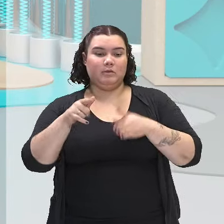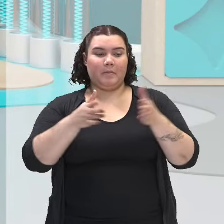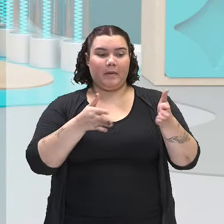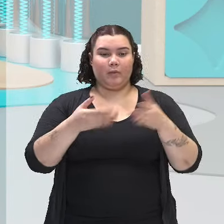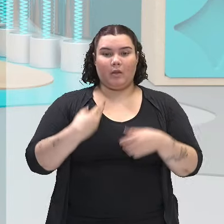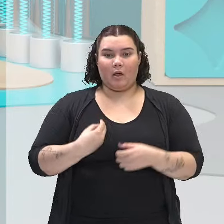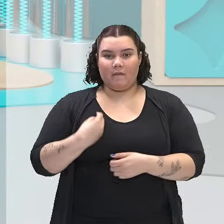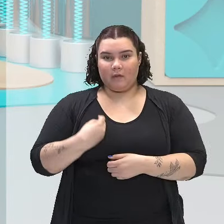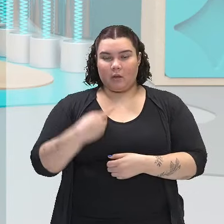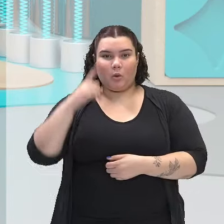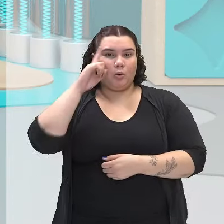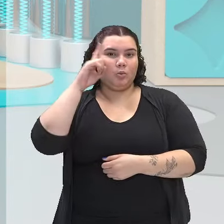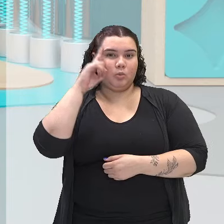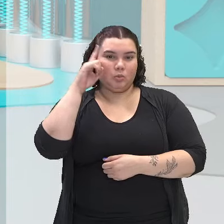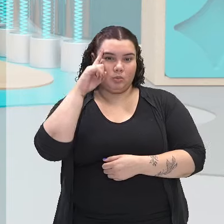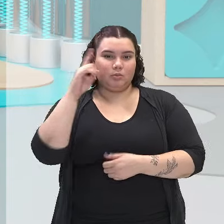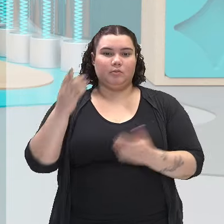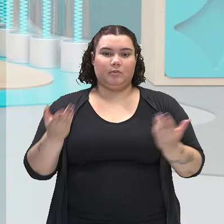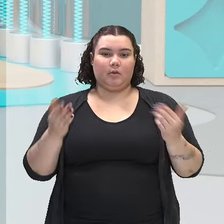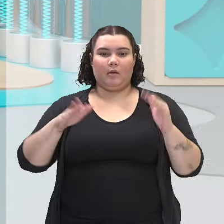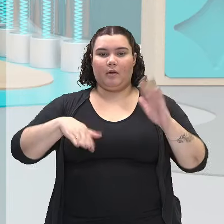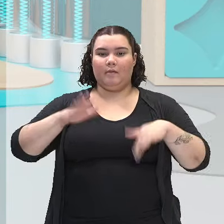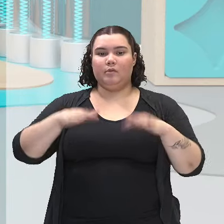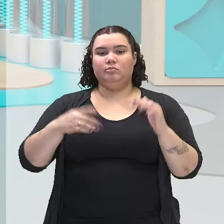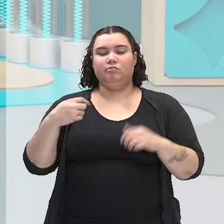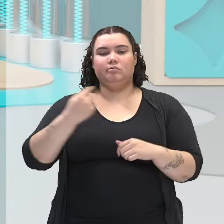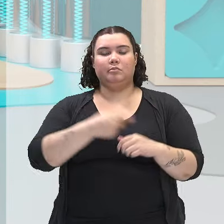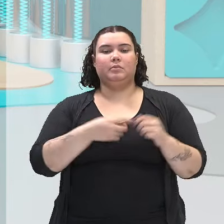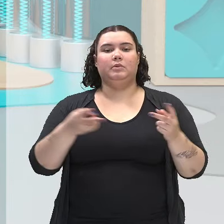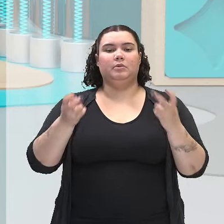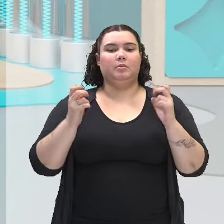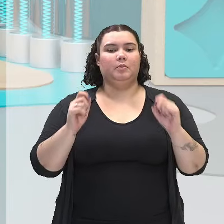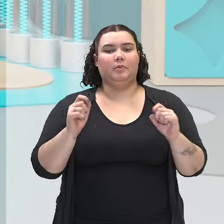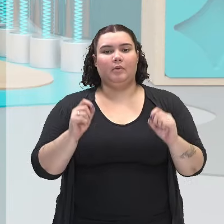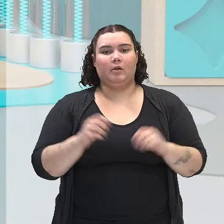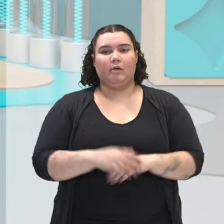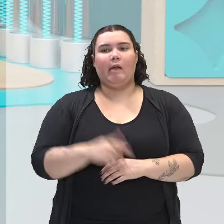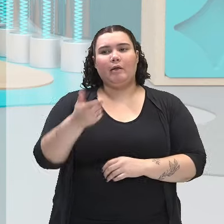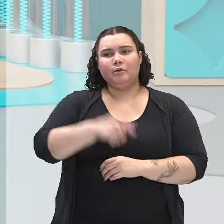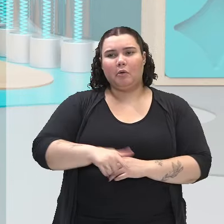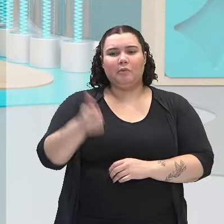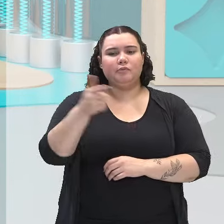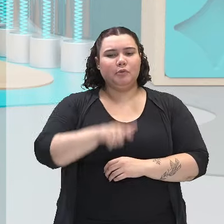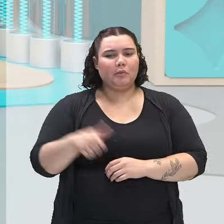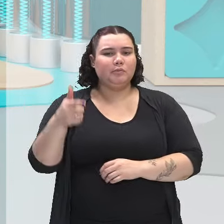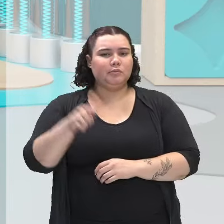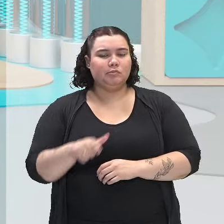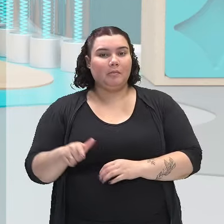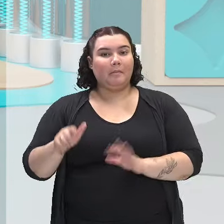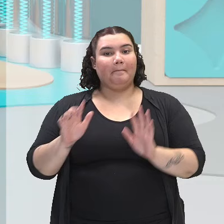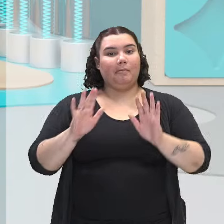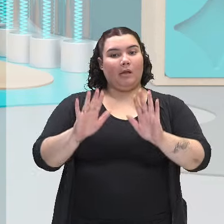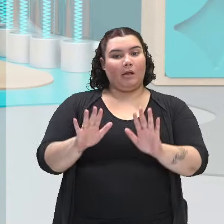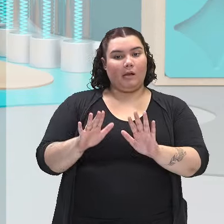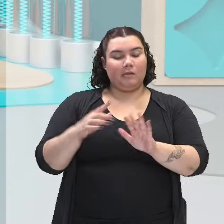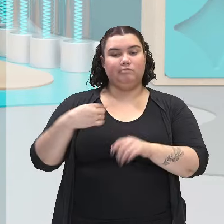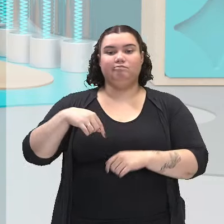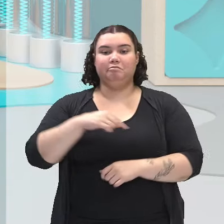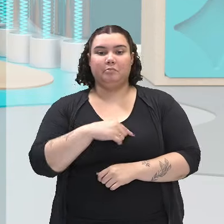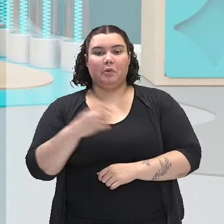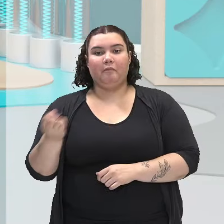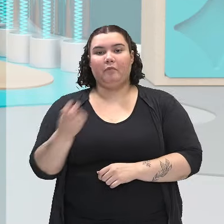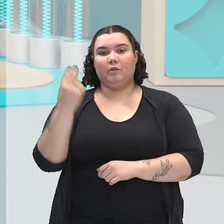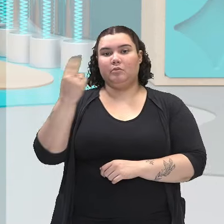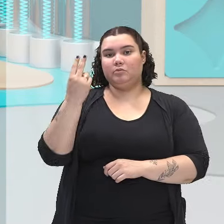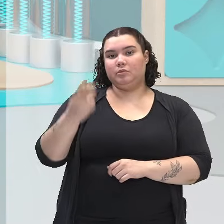nosso cotidiano. Às vezes, nós observamos que eles são repetitivos e nós não damos muito